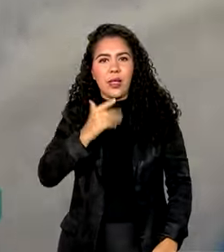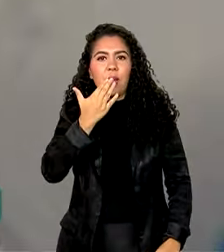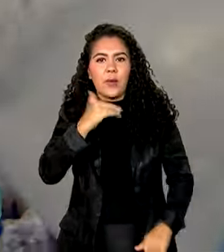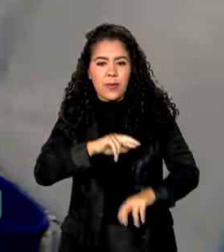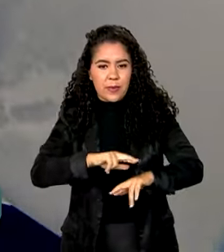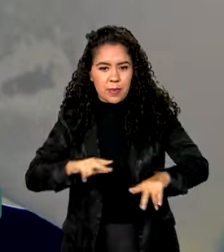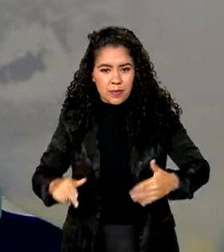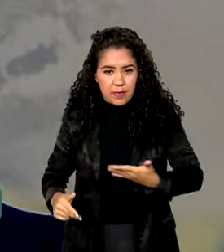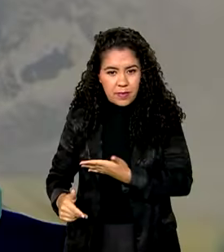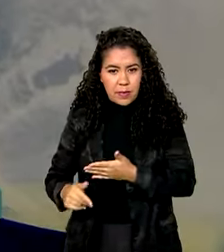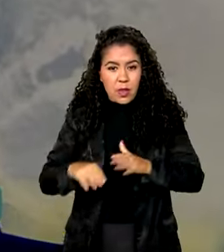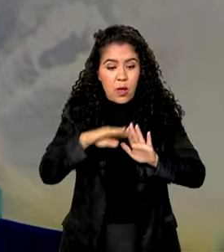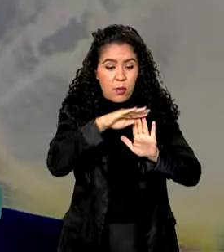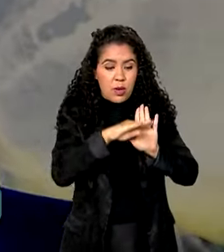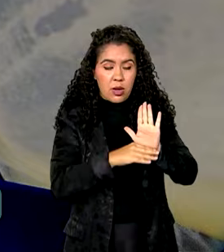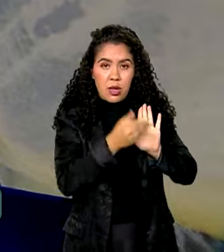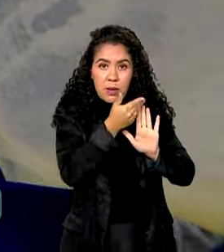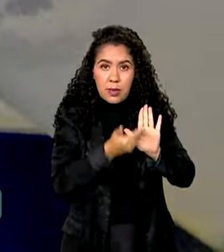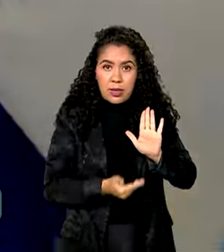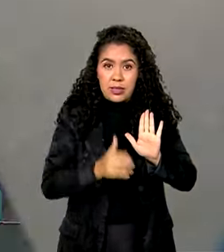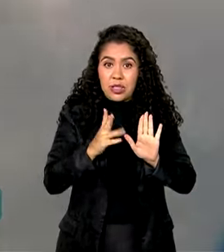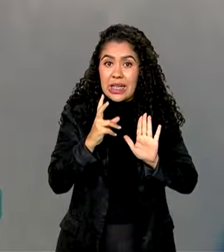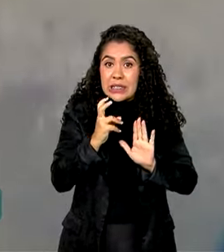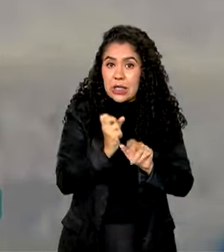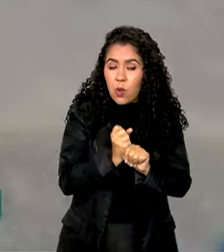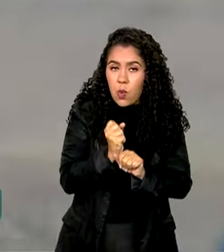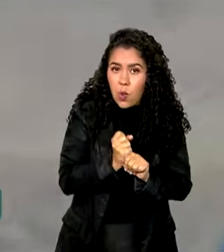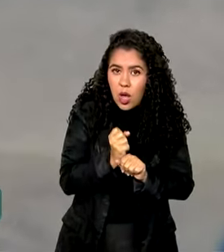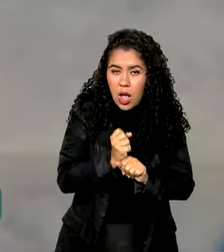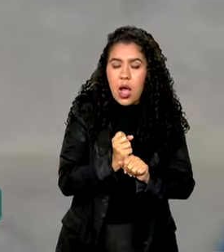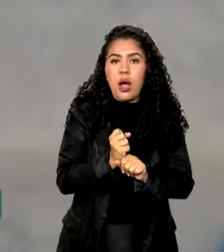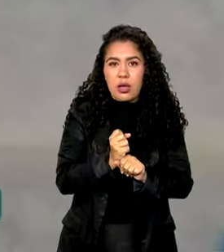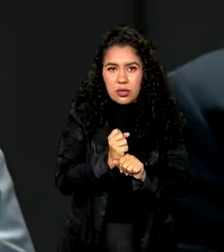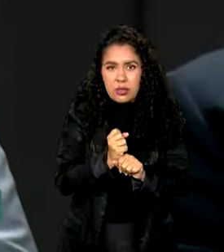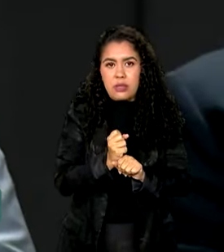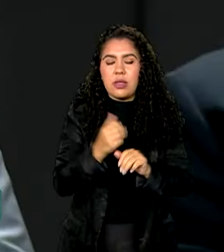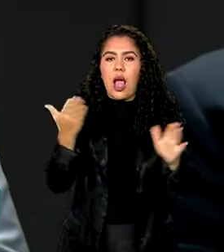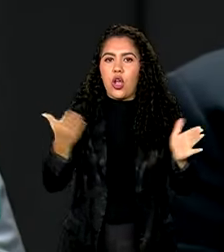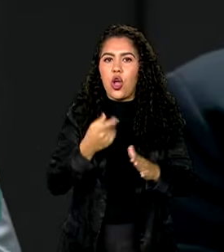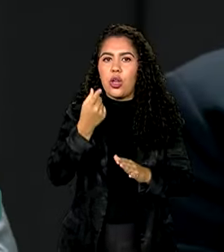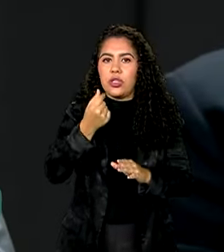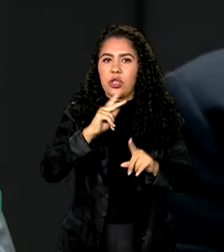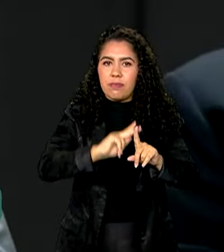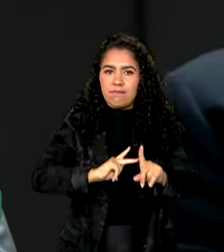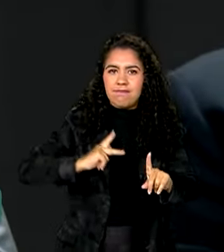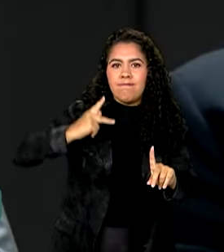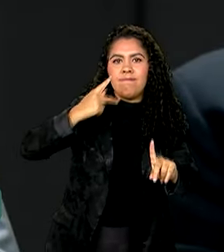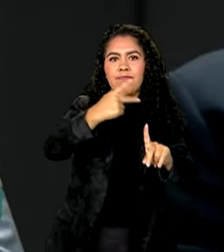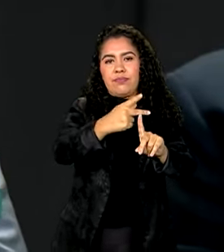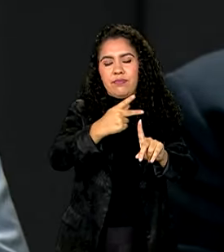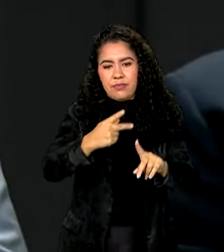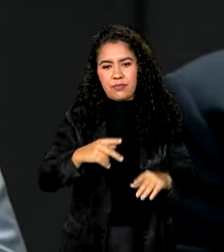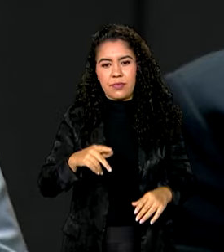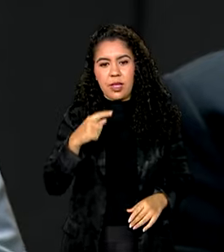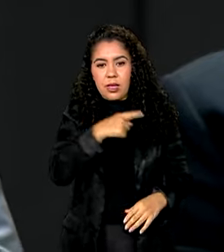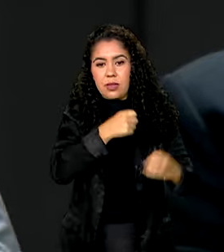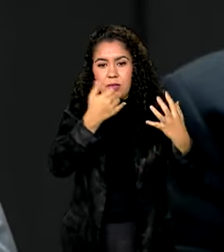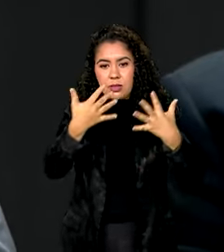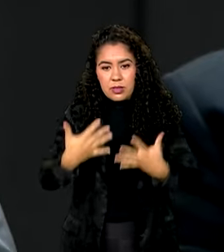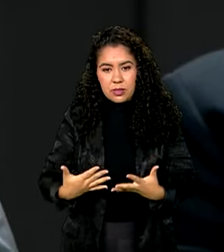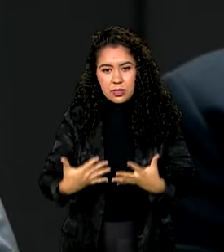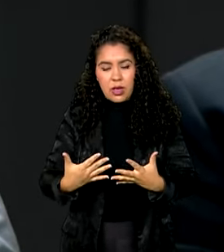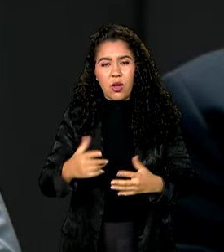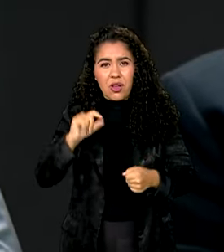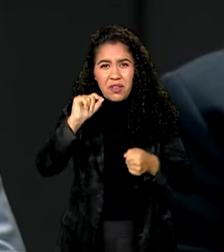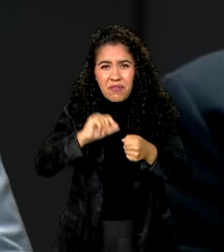programa, depois de 5 anos sem reajuste, finalmente recebeu um aumento. O que fizeram com educação desse país foi um verdadeiro crime.